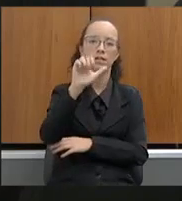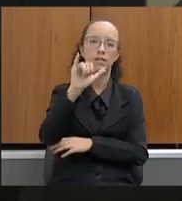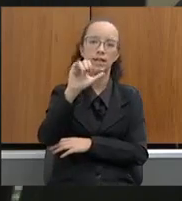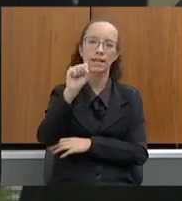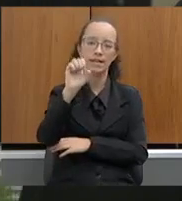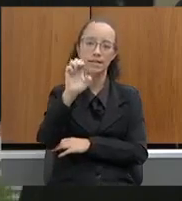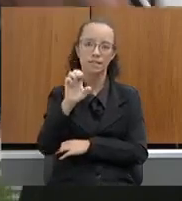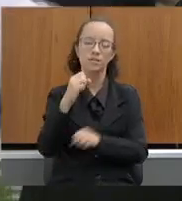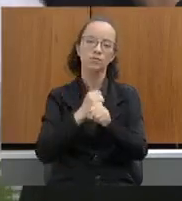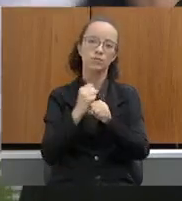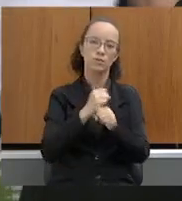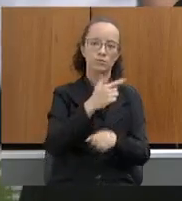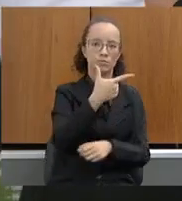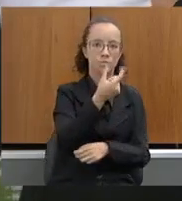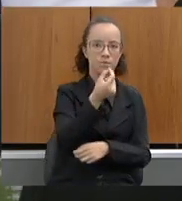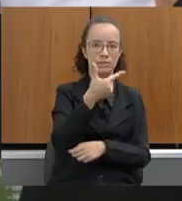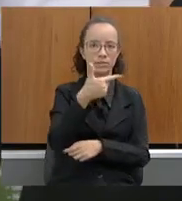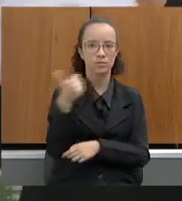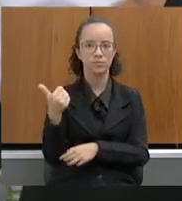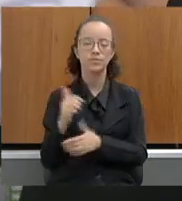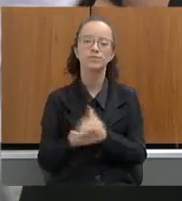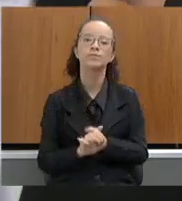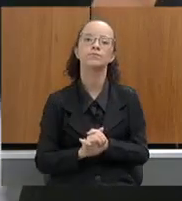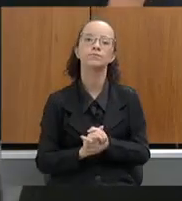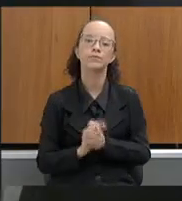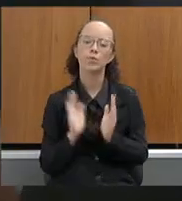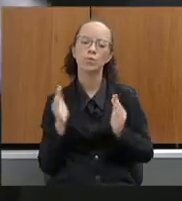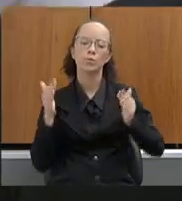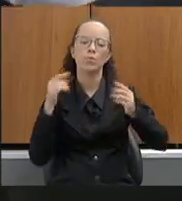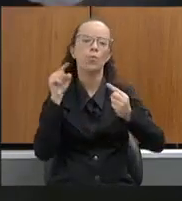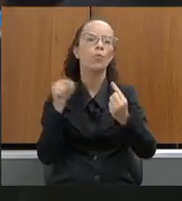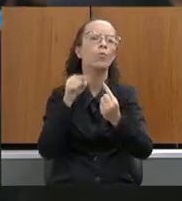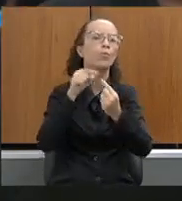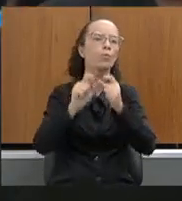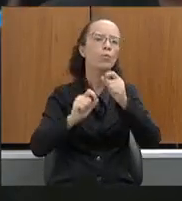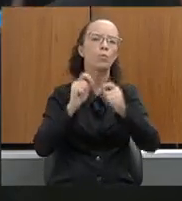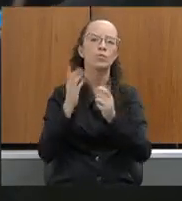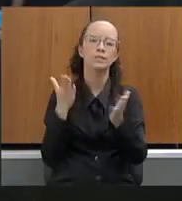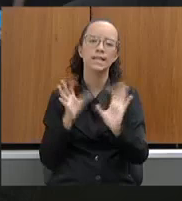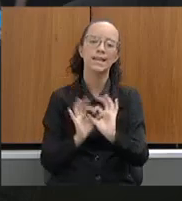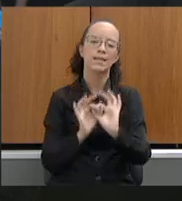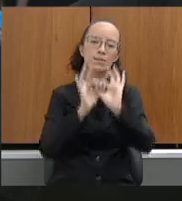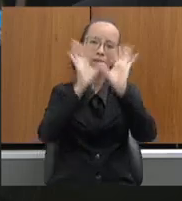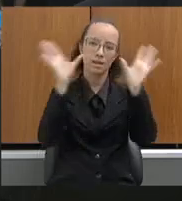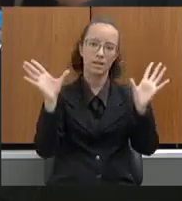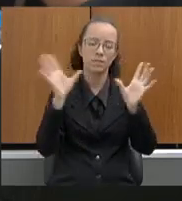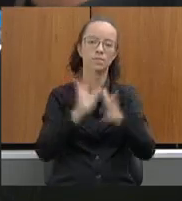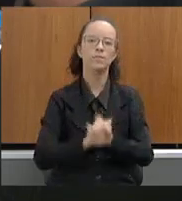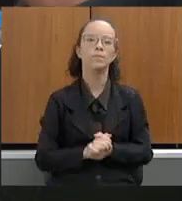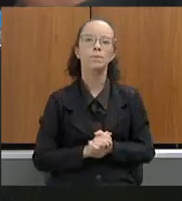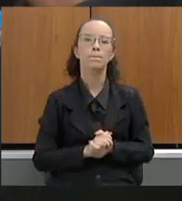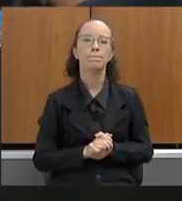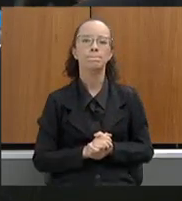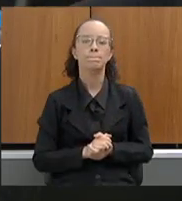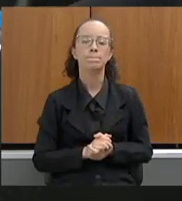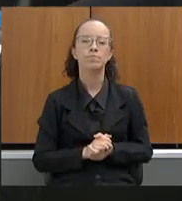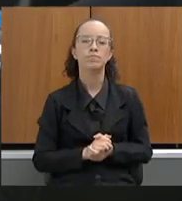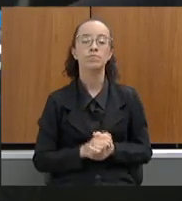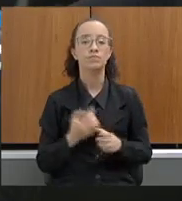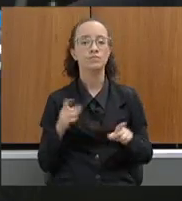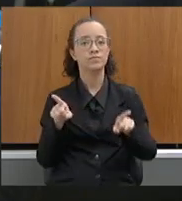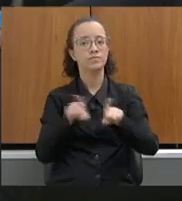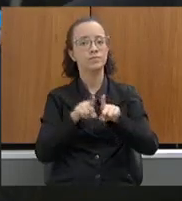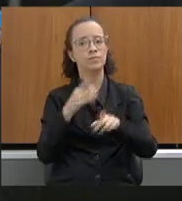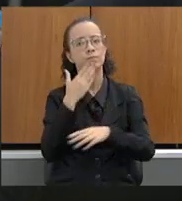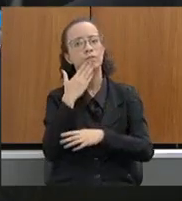2021, com fins a tratativa sobre licenciamento ambiental TAMISA. Pedido de